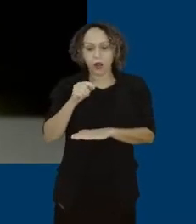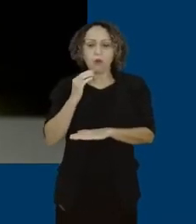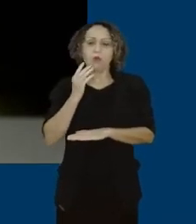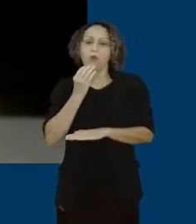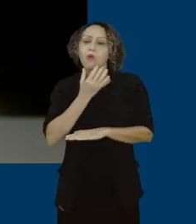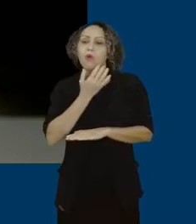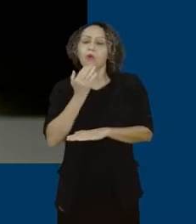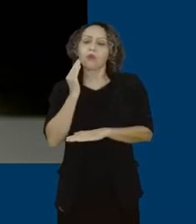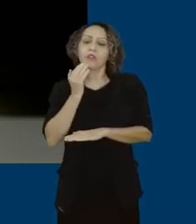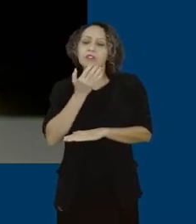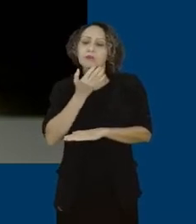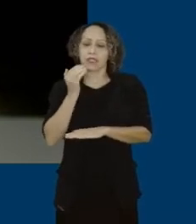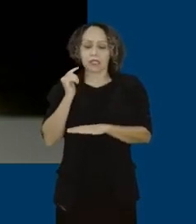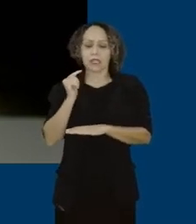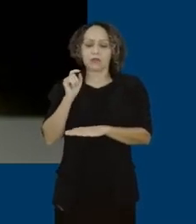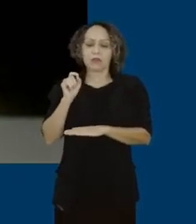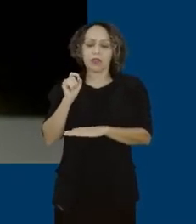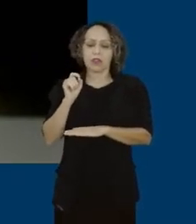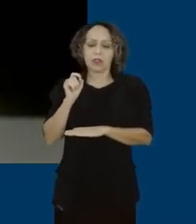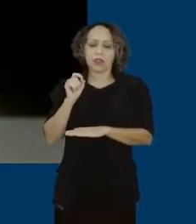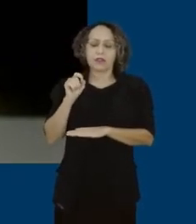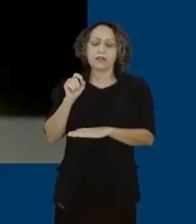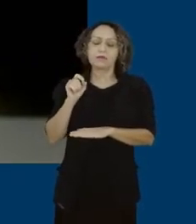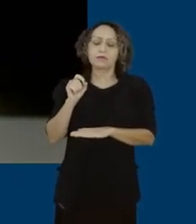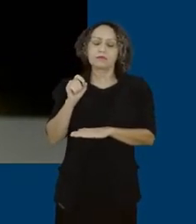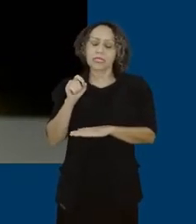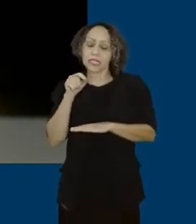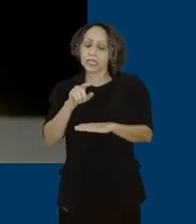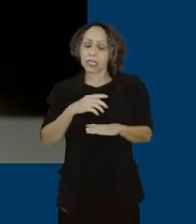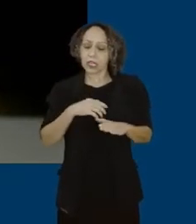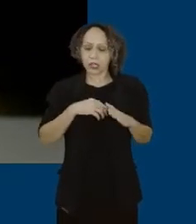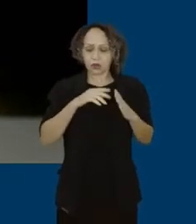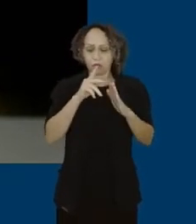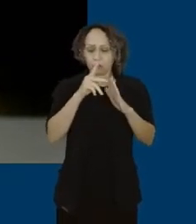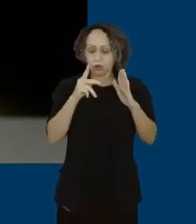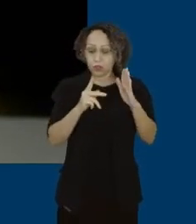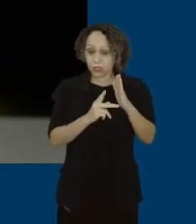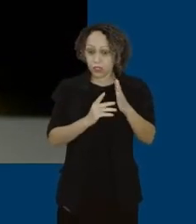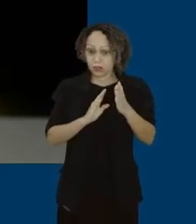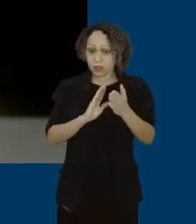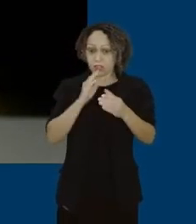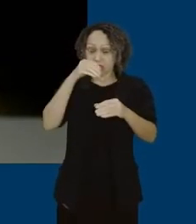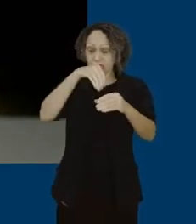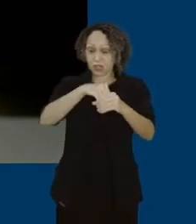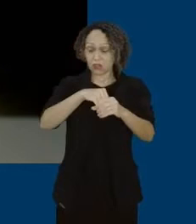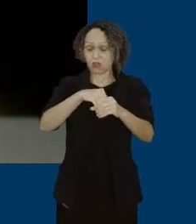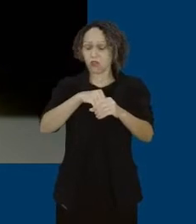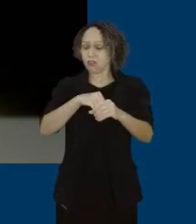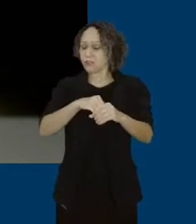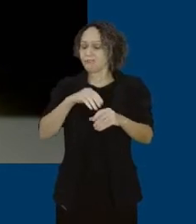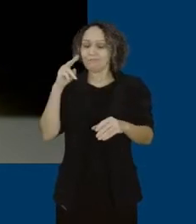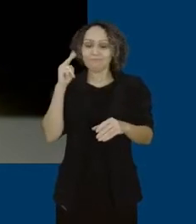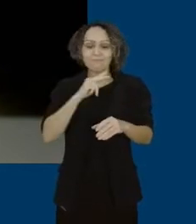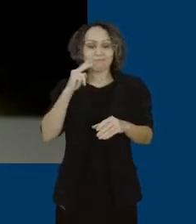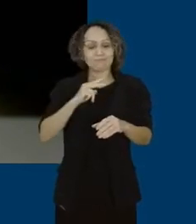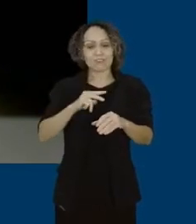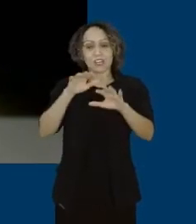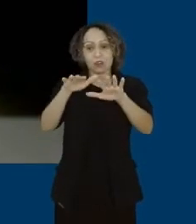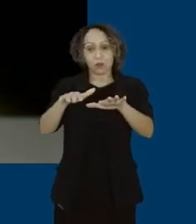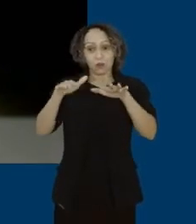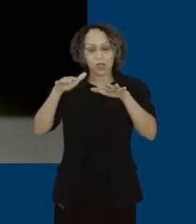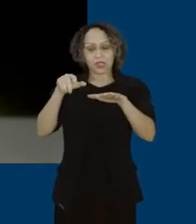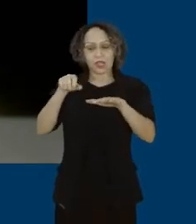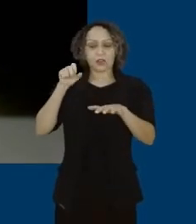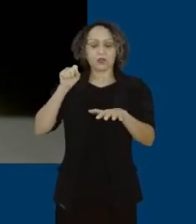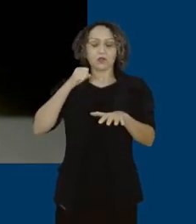cuidando disso, para que o projeto entre agora em regime de urgência já no plenário do Senado. E a gente espera que ele seja aprovado